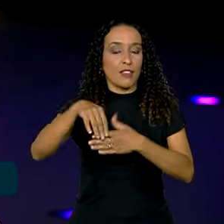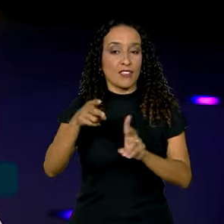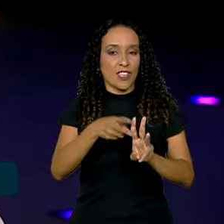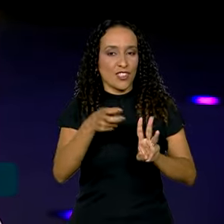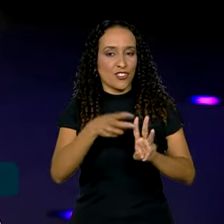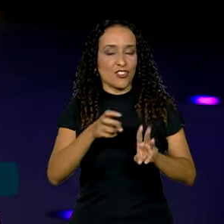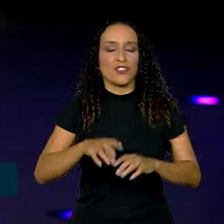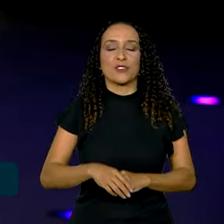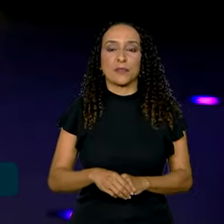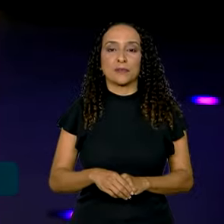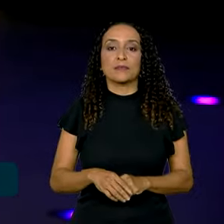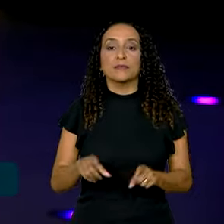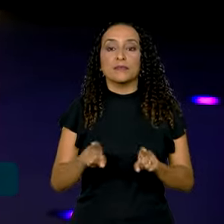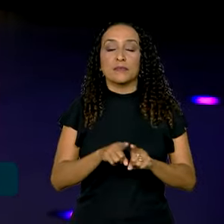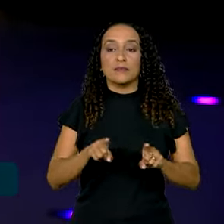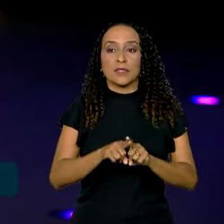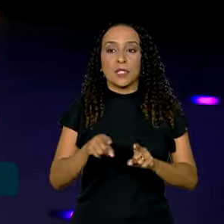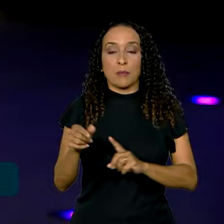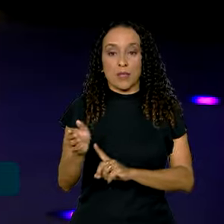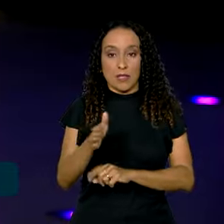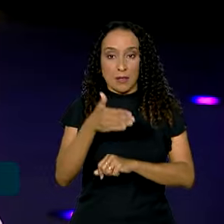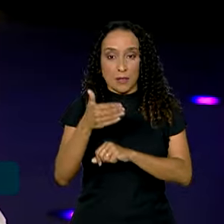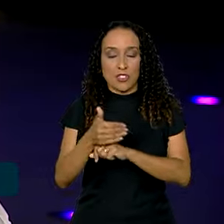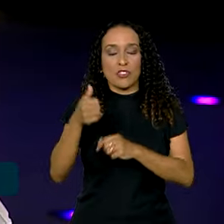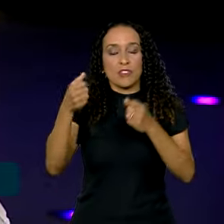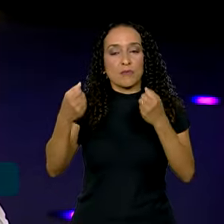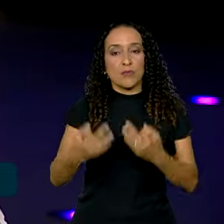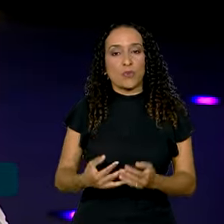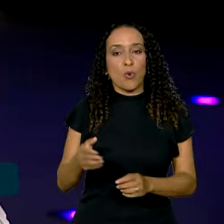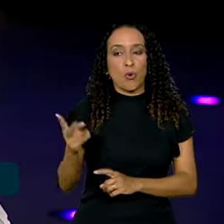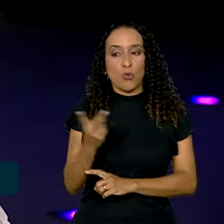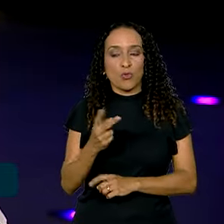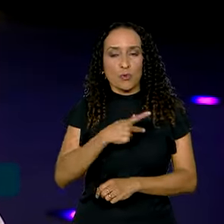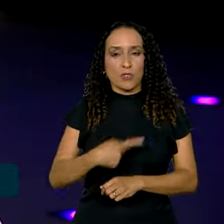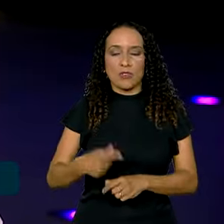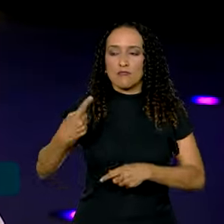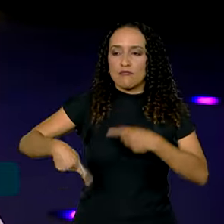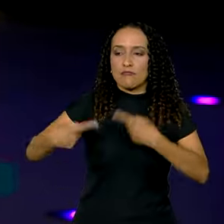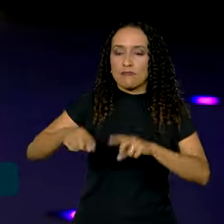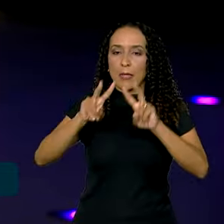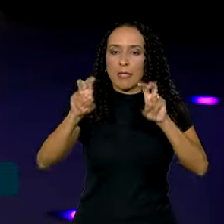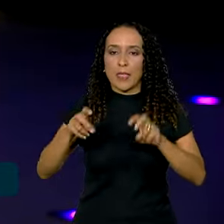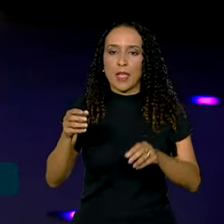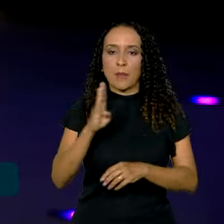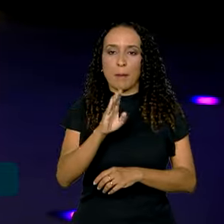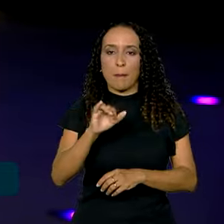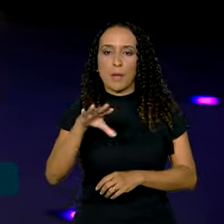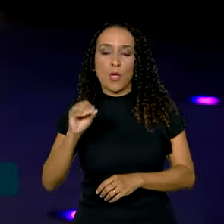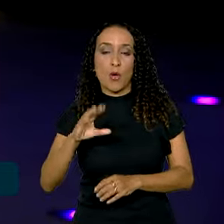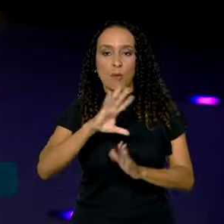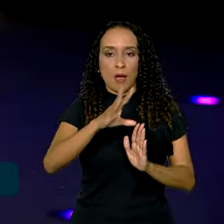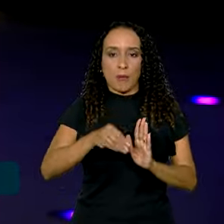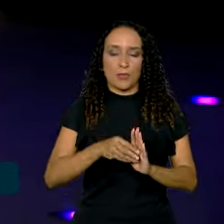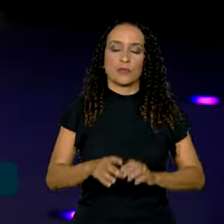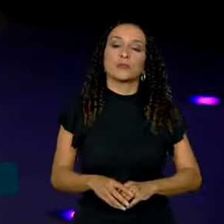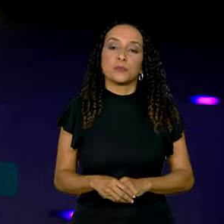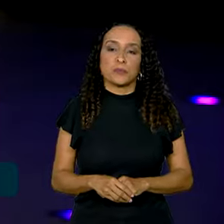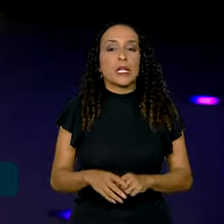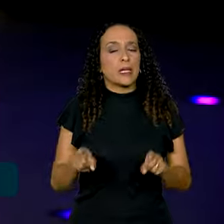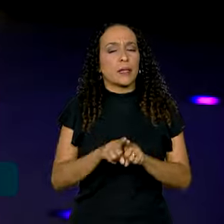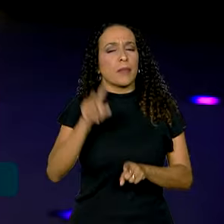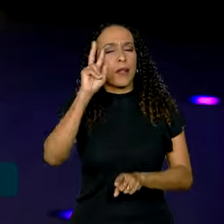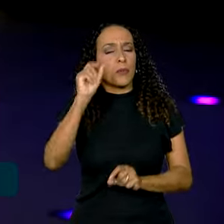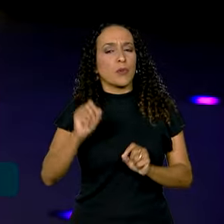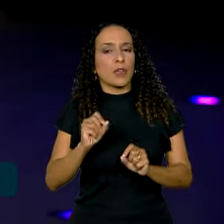indígenas. Segundo o Itamaraty, os presidentes vão discutir temas relacionados ao bioma amazônico. A gente